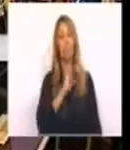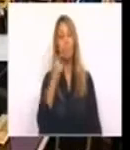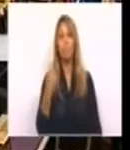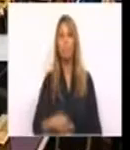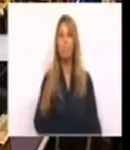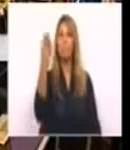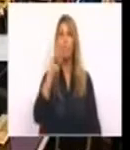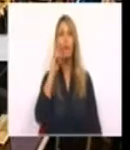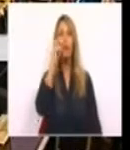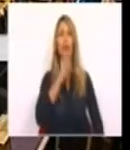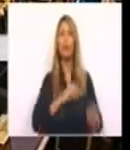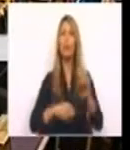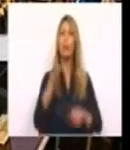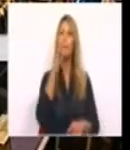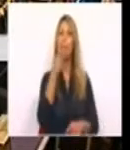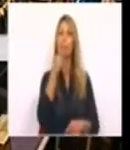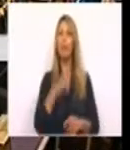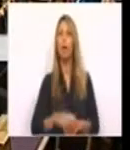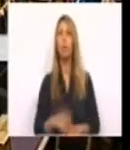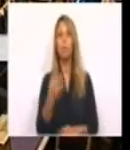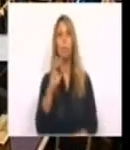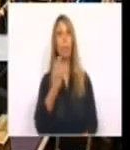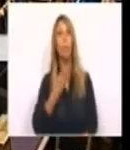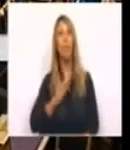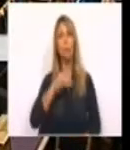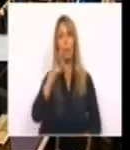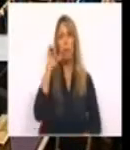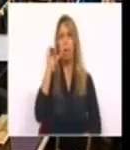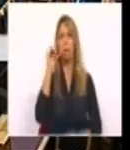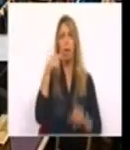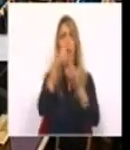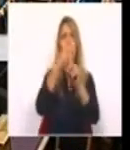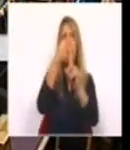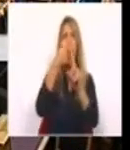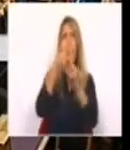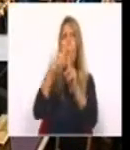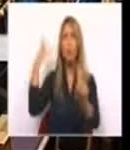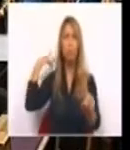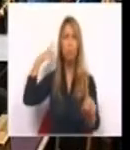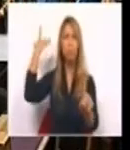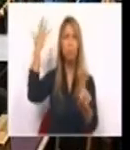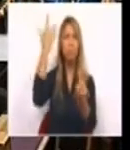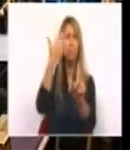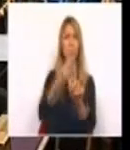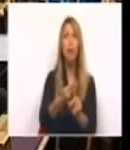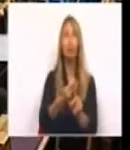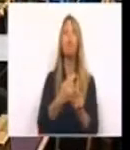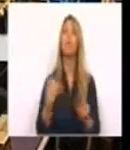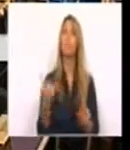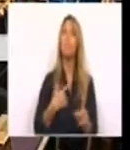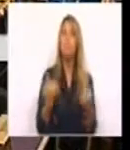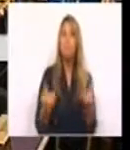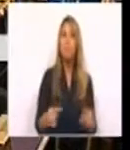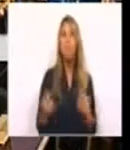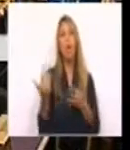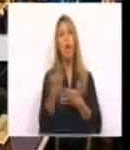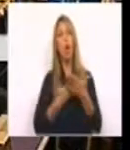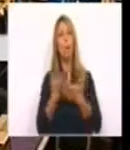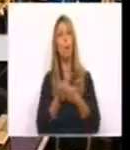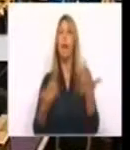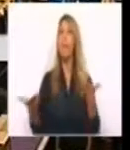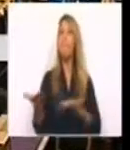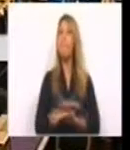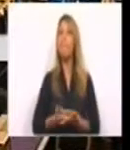Senhoras e senhores deputados, o PSD sempre lutou muito ao longo da sua história para que vivamos numa economia de mercado